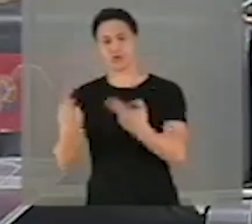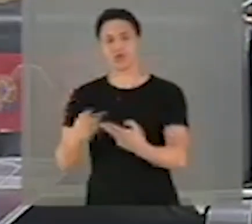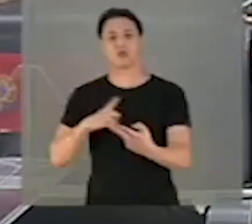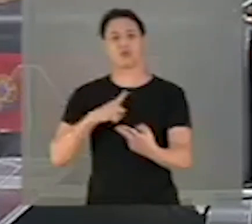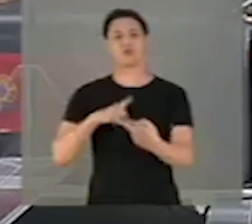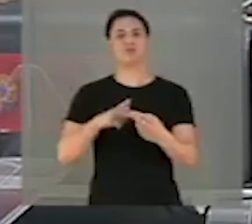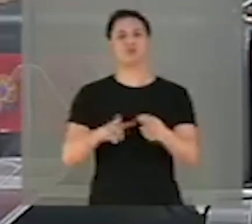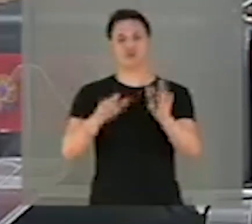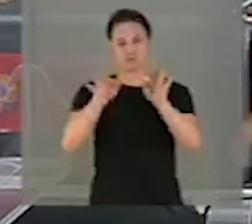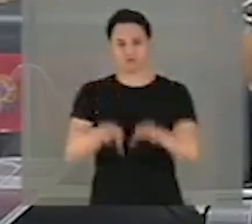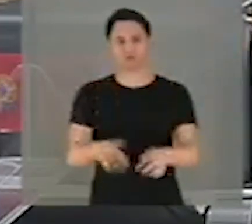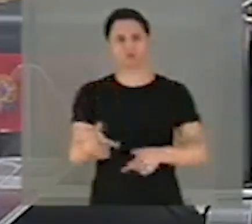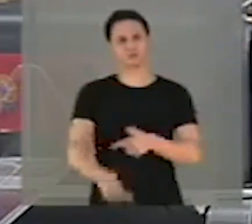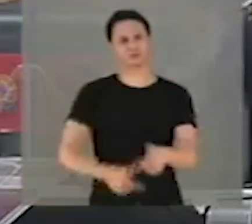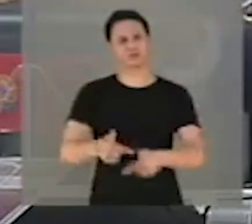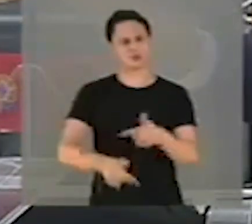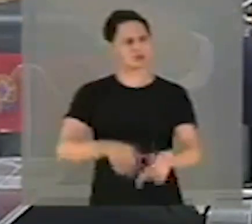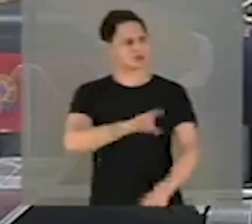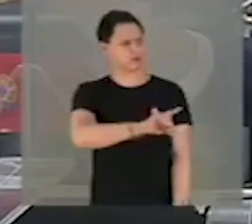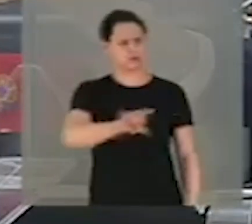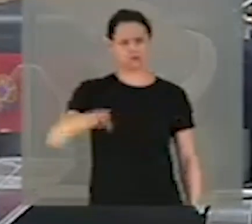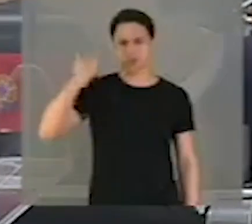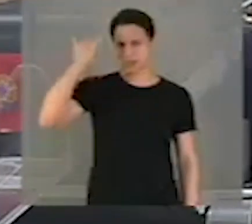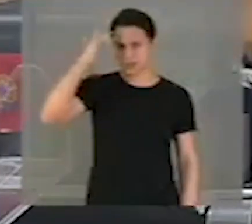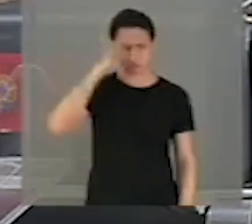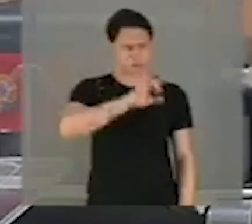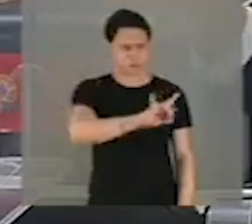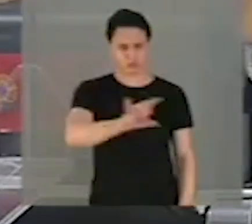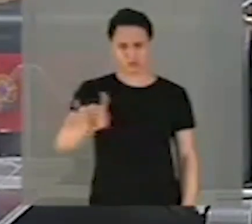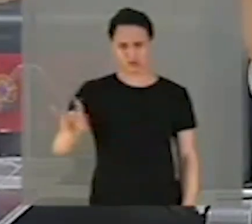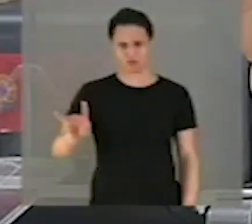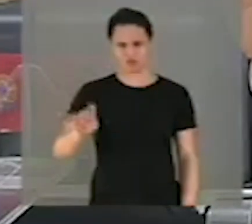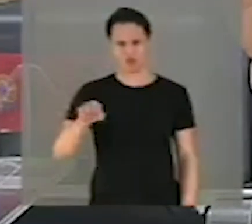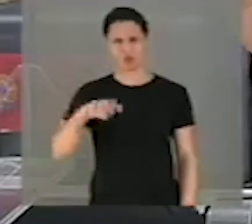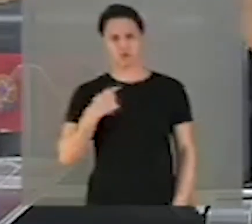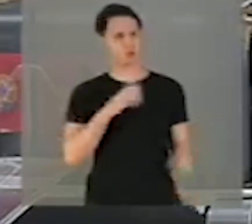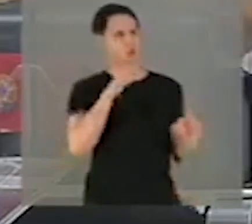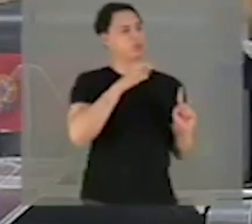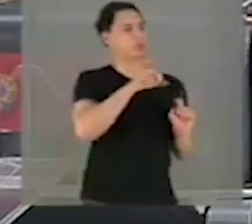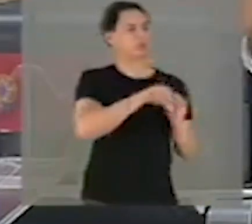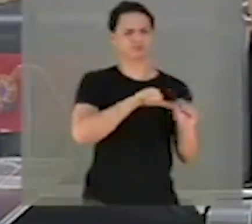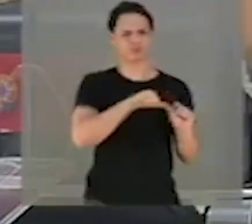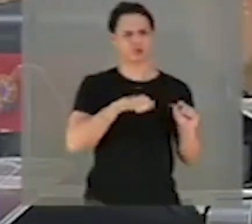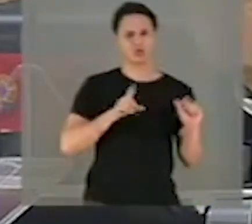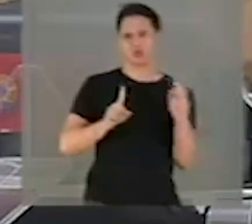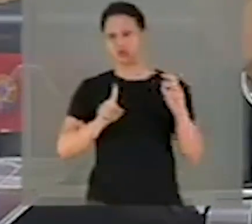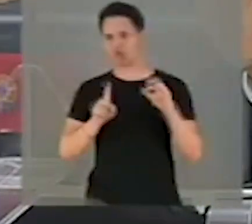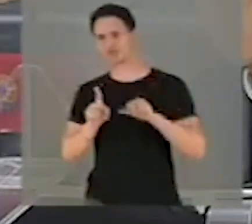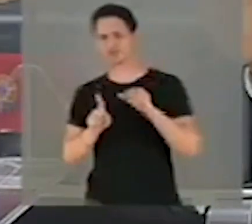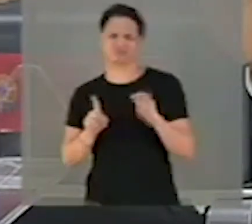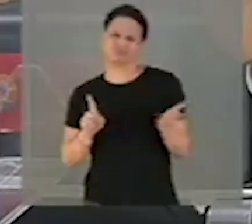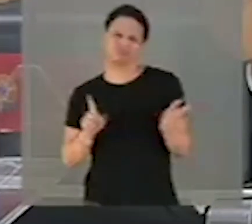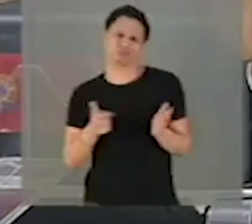trabalhos. Cada um com suas visões. Aqui ninguém muda ninguém. Ninguém converte ninguém aqui dentro.